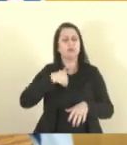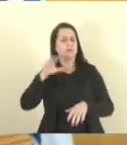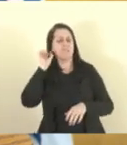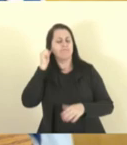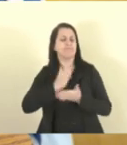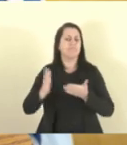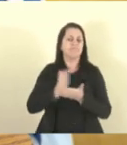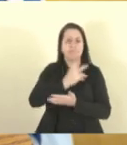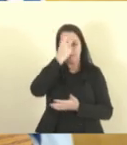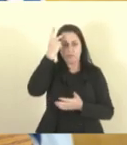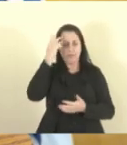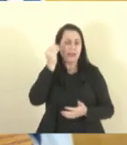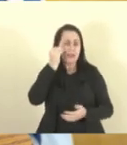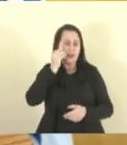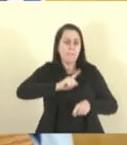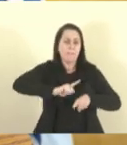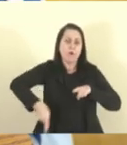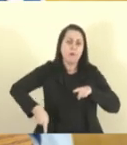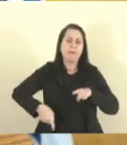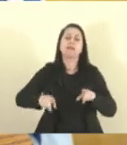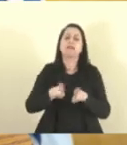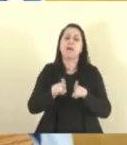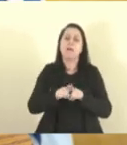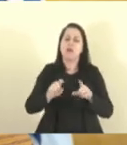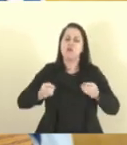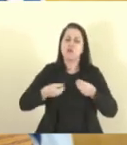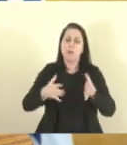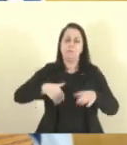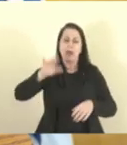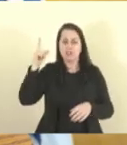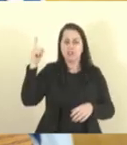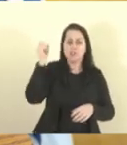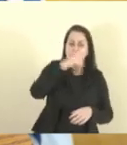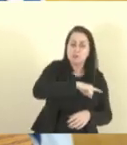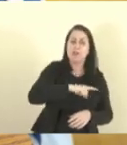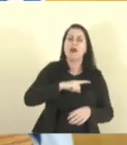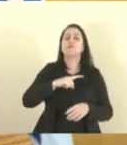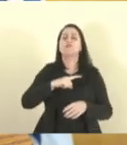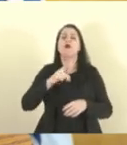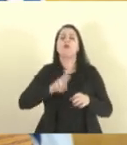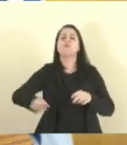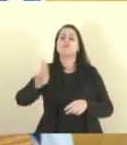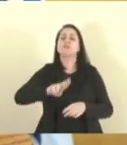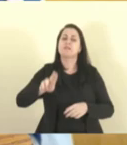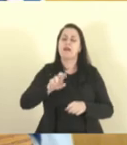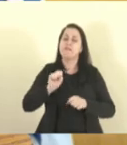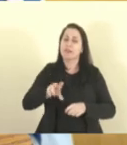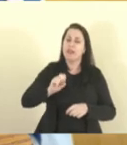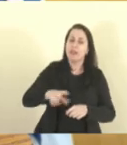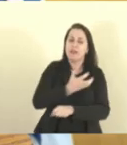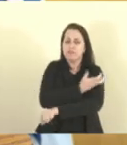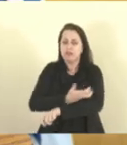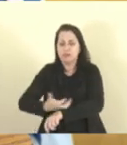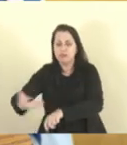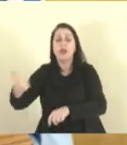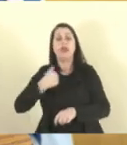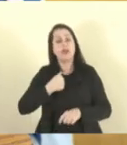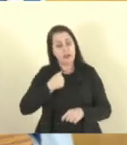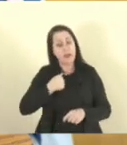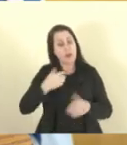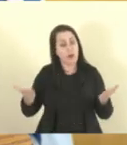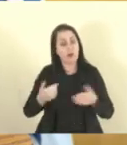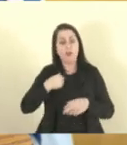gente tentando proibir e dificultar o uso dos defensivos agrícolas e aqui eu coloco o meu pé nessa situação